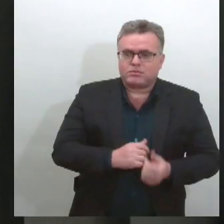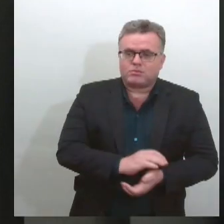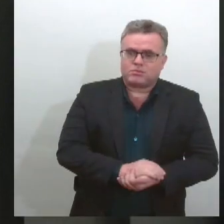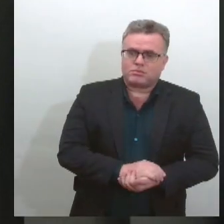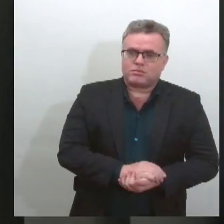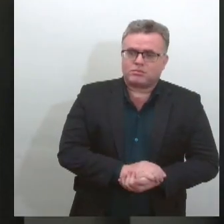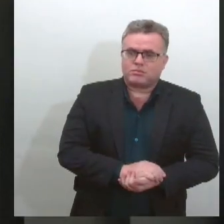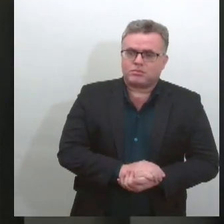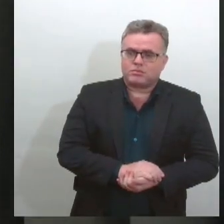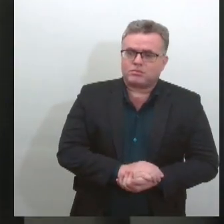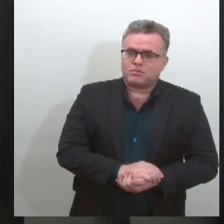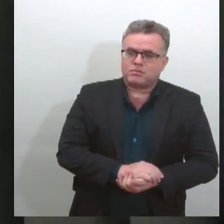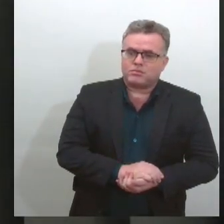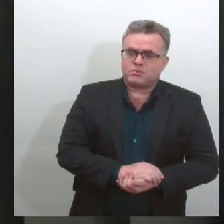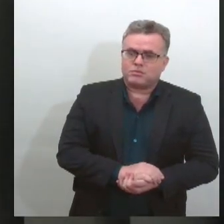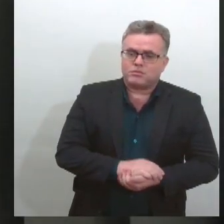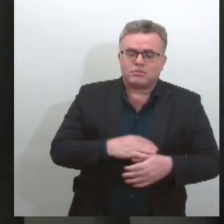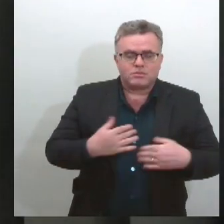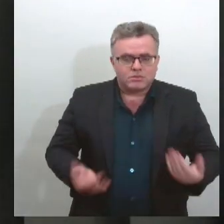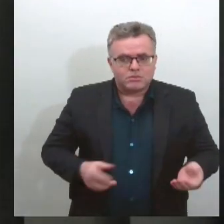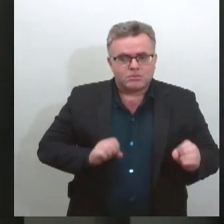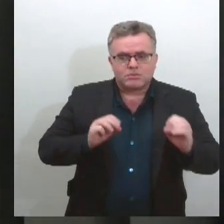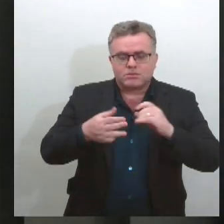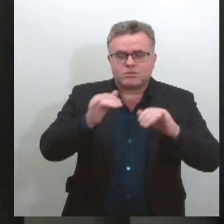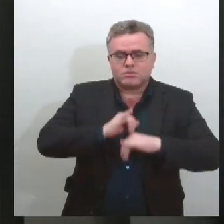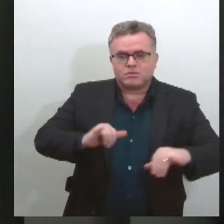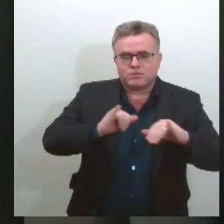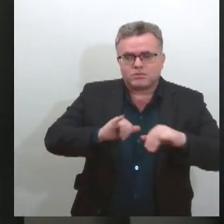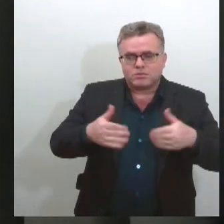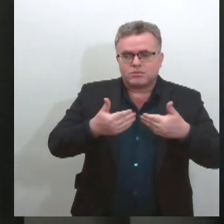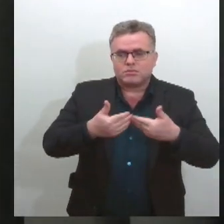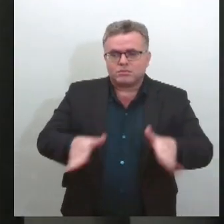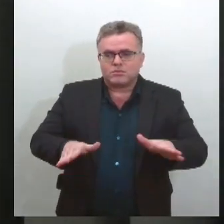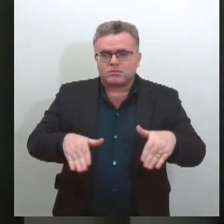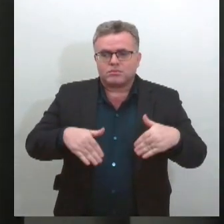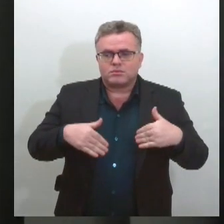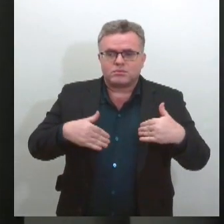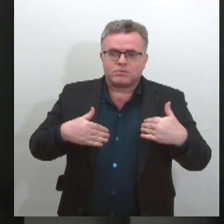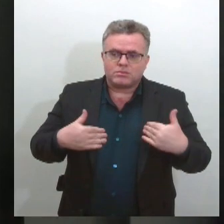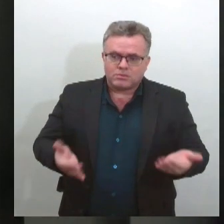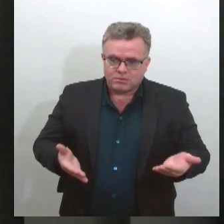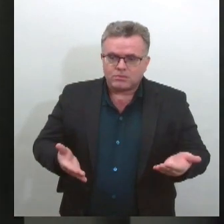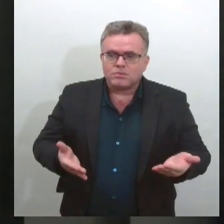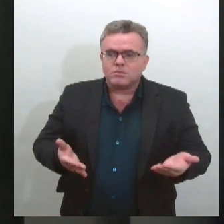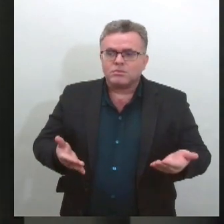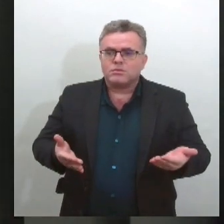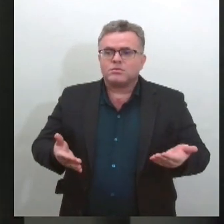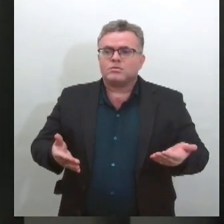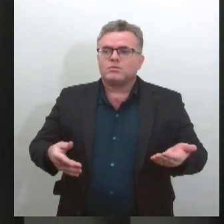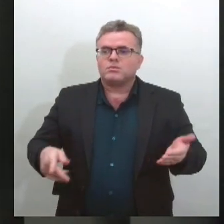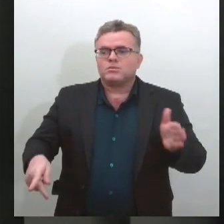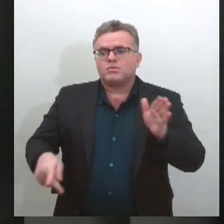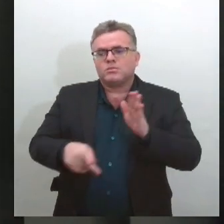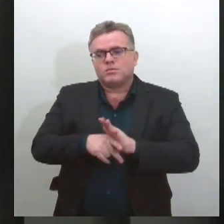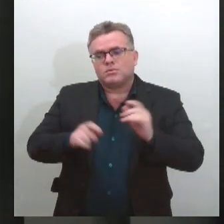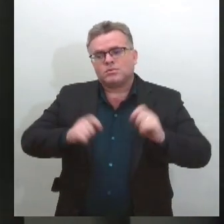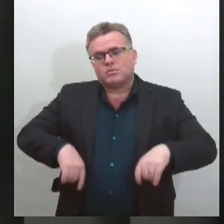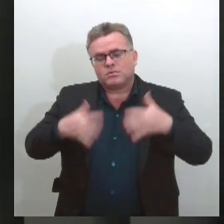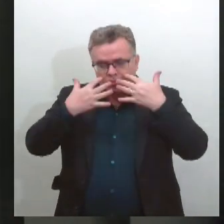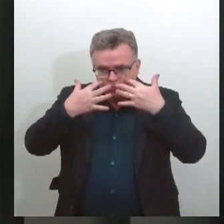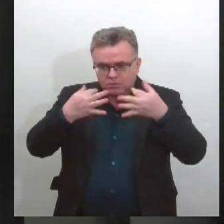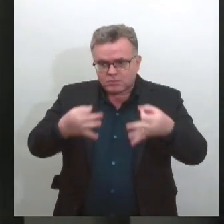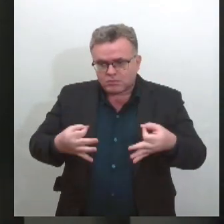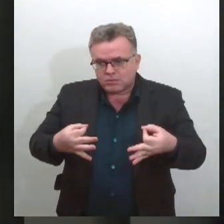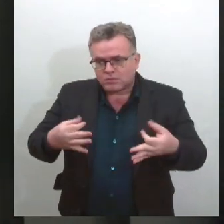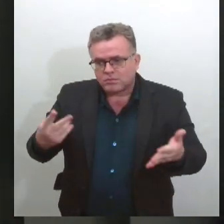Olá, o Informativo TV Alesi está de volta e olha, a saúde de Aracaju chama a atenção para os danos causados pela automedicação